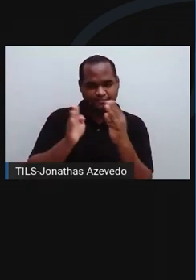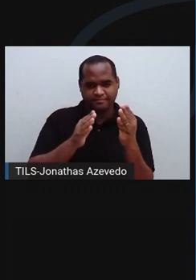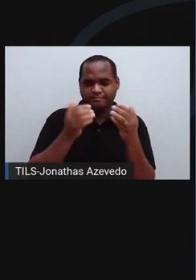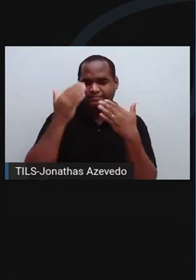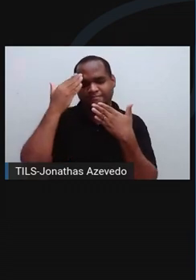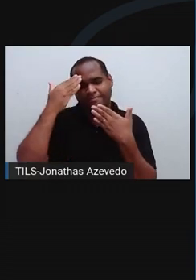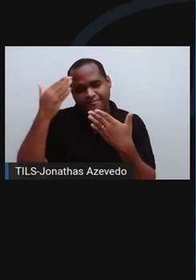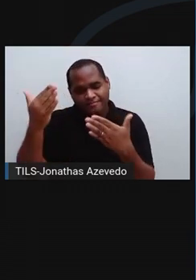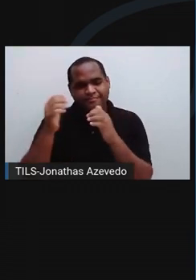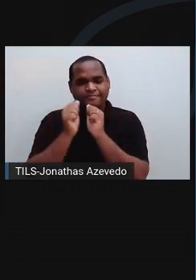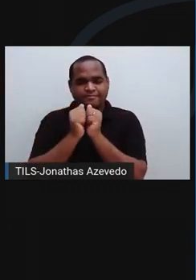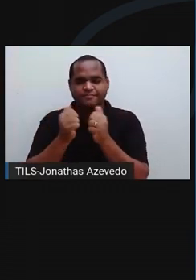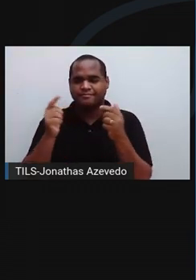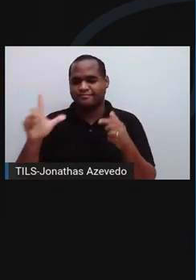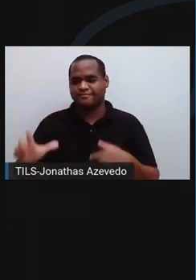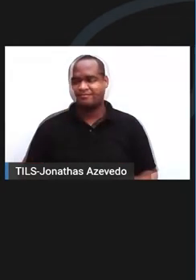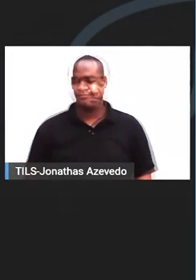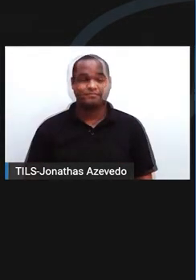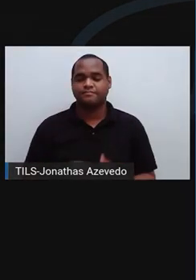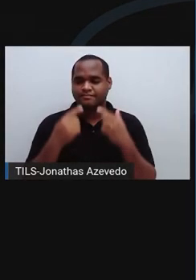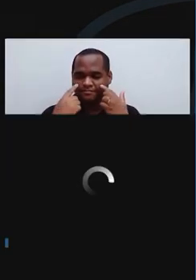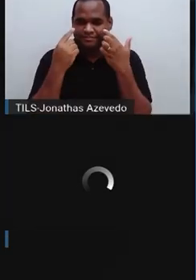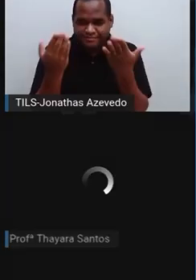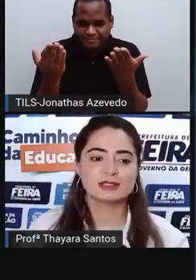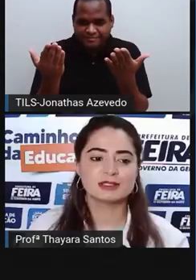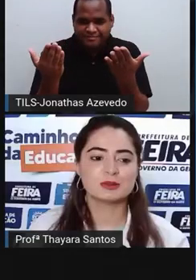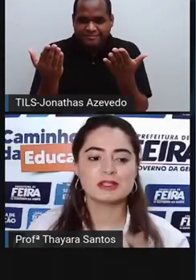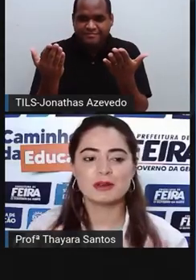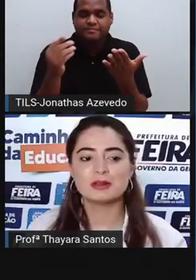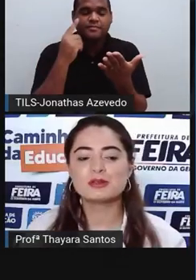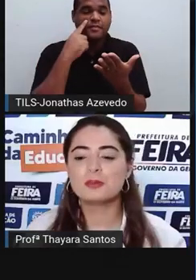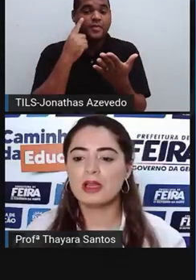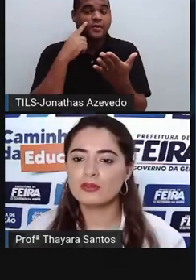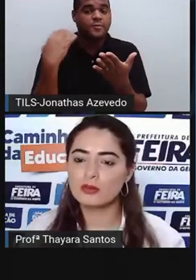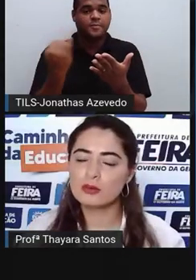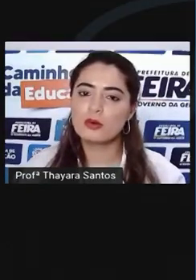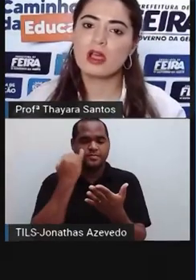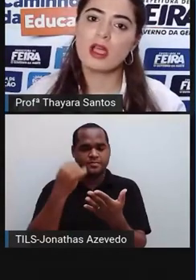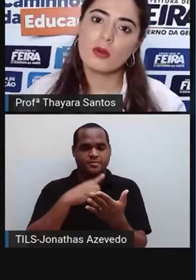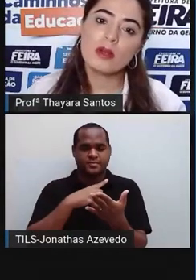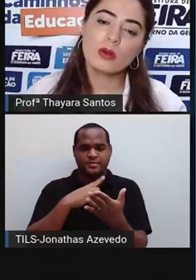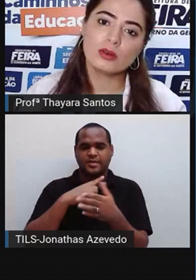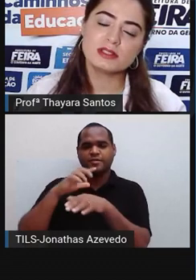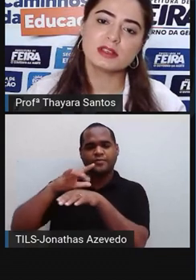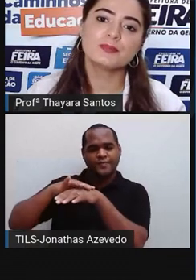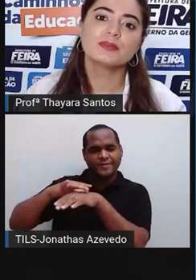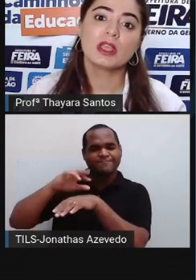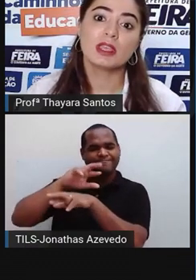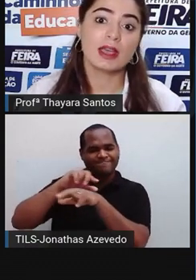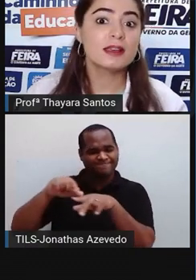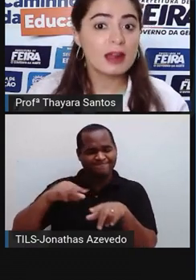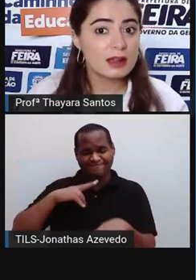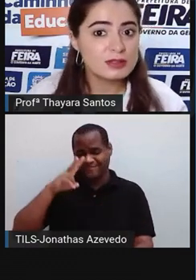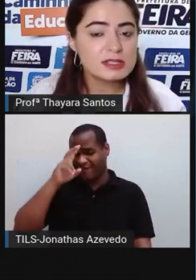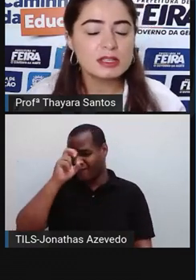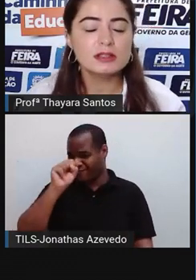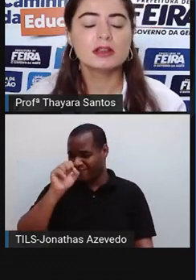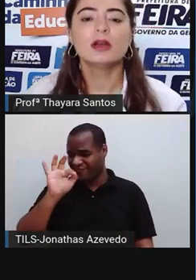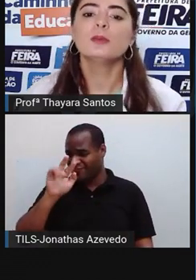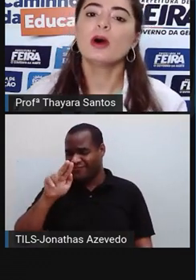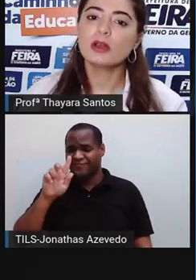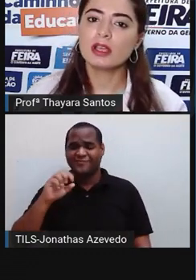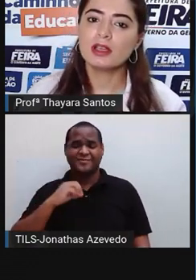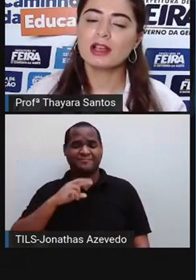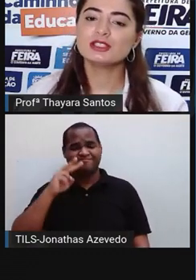obrigado pela companhia e até a próxima! A situação aí do superfungo é uma coisa que é grave, sim,